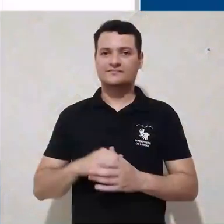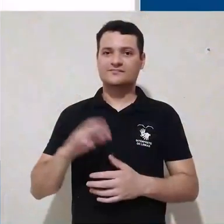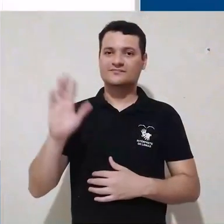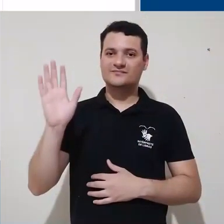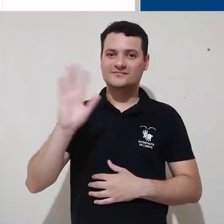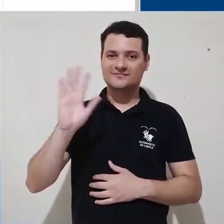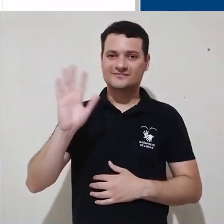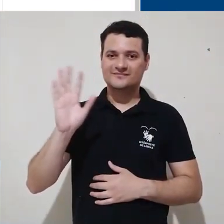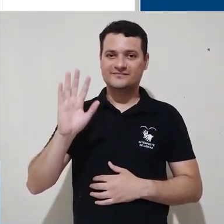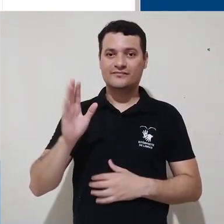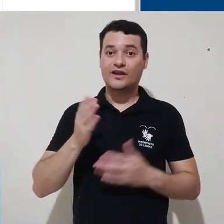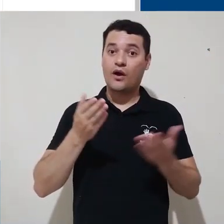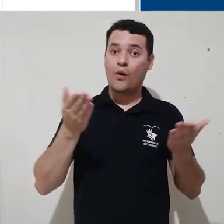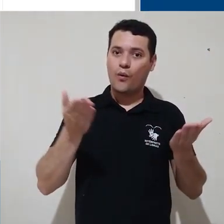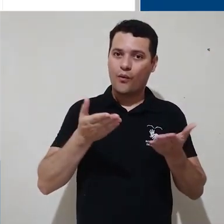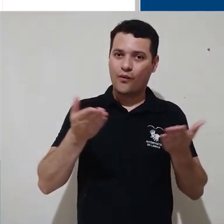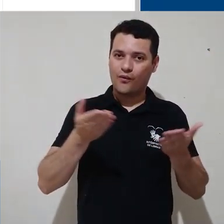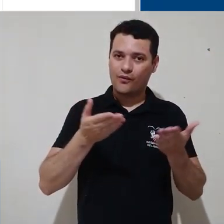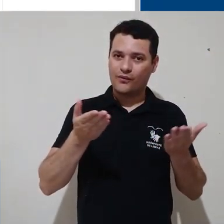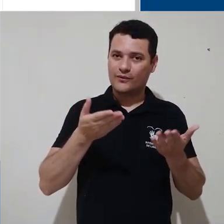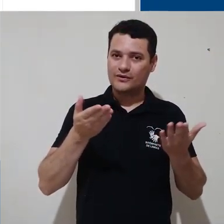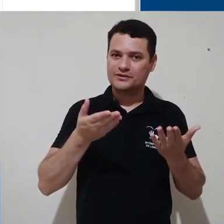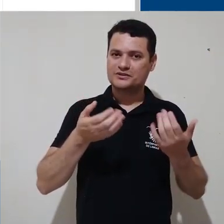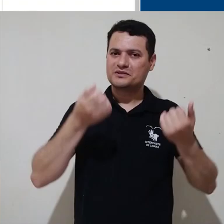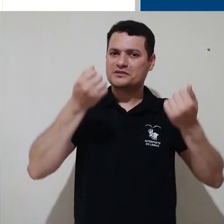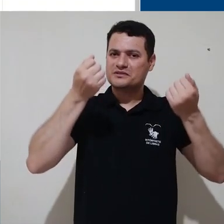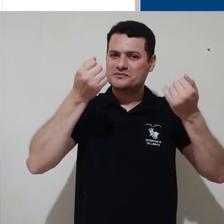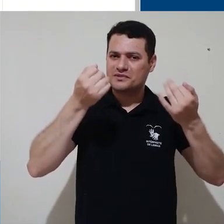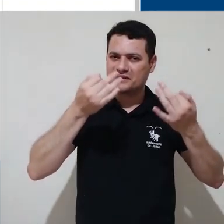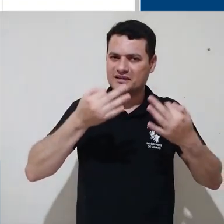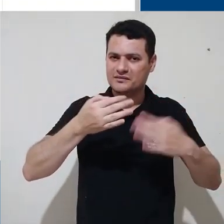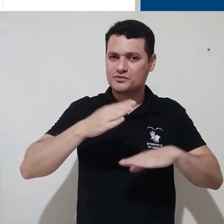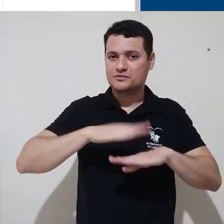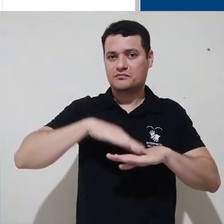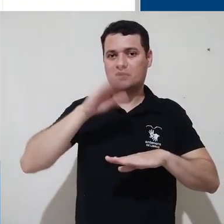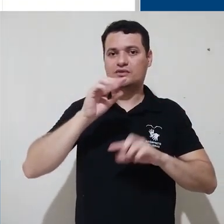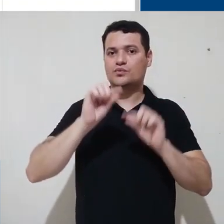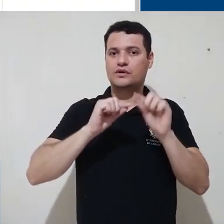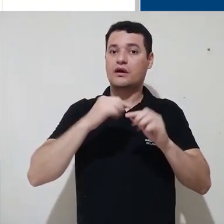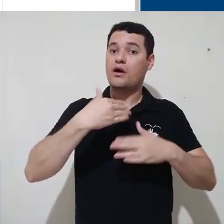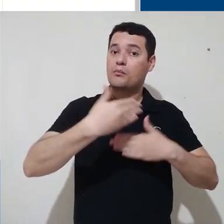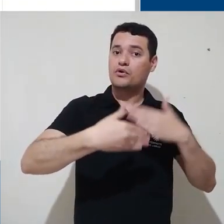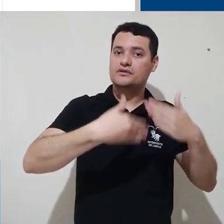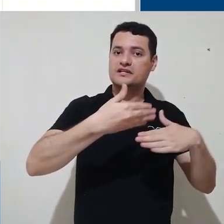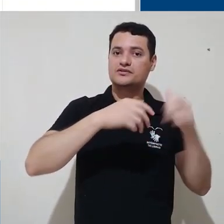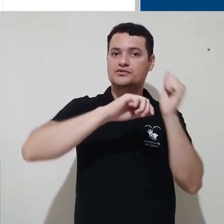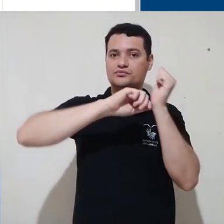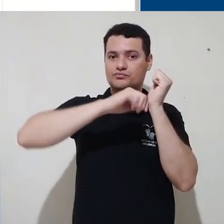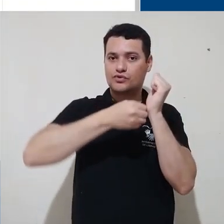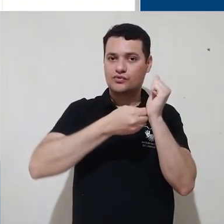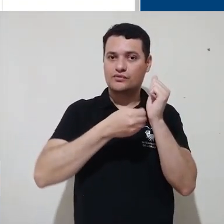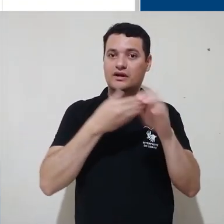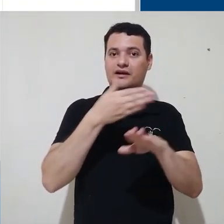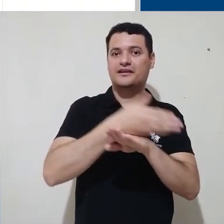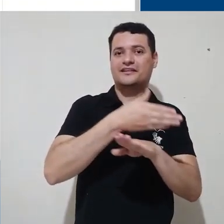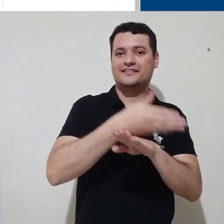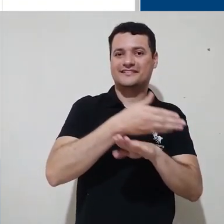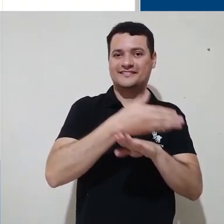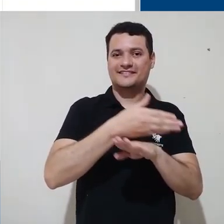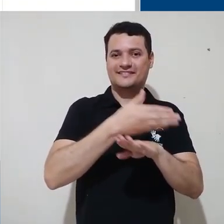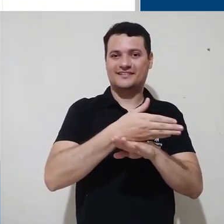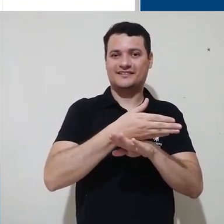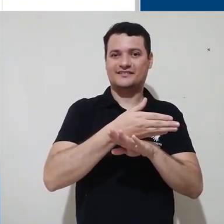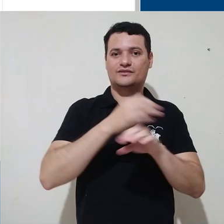Olá, hoje daremos mais informações sobre o processo de login em uma plataforma Moodle,